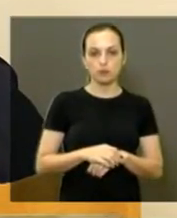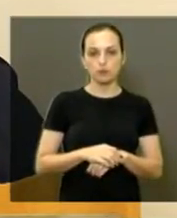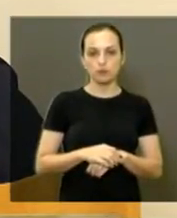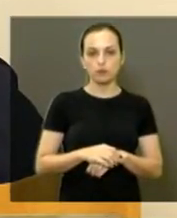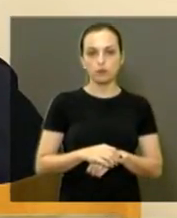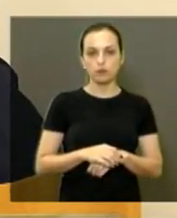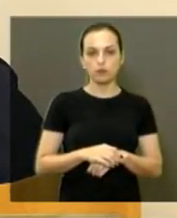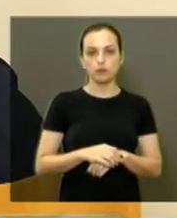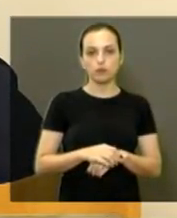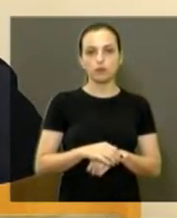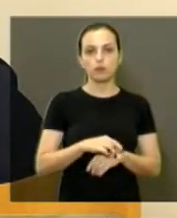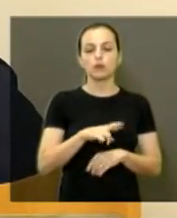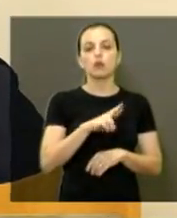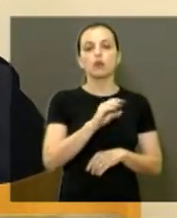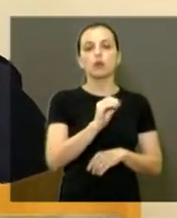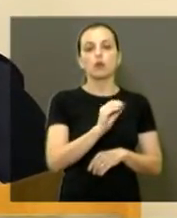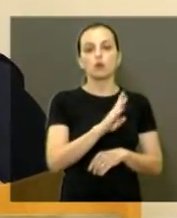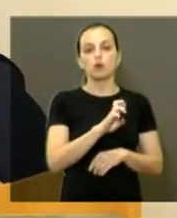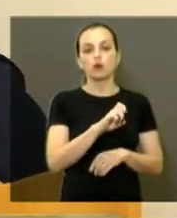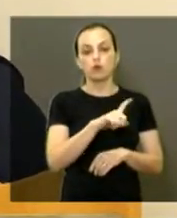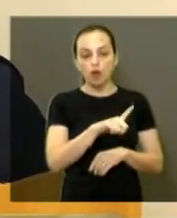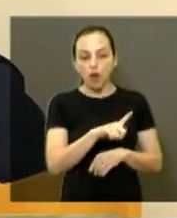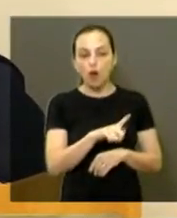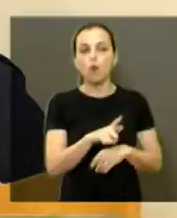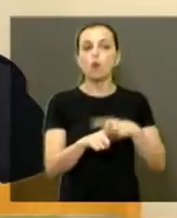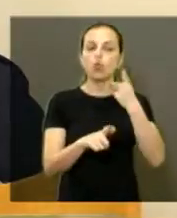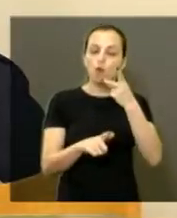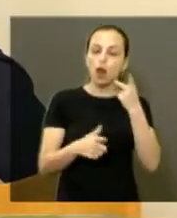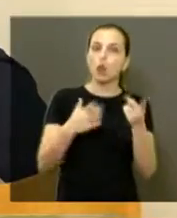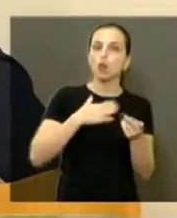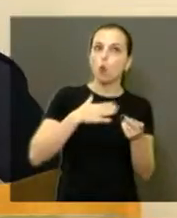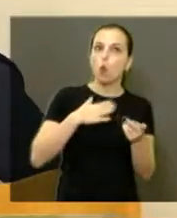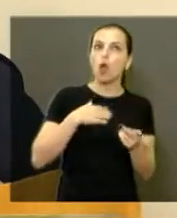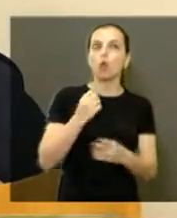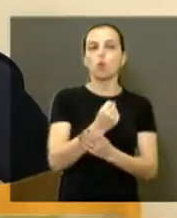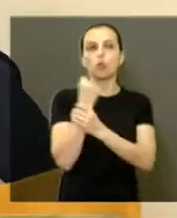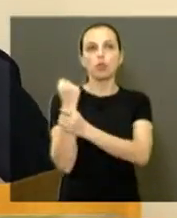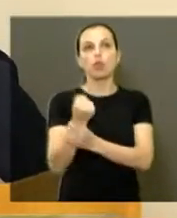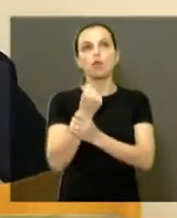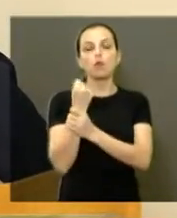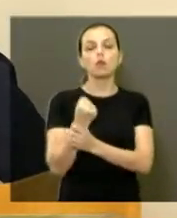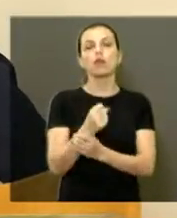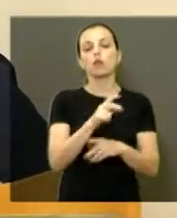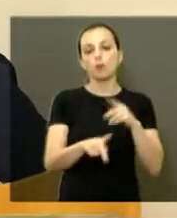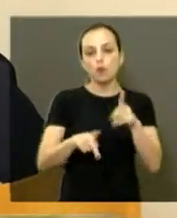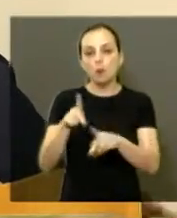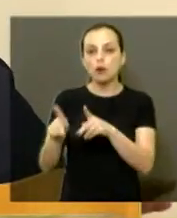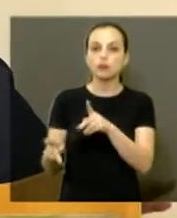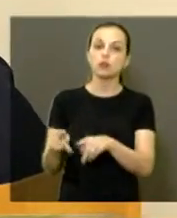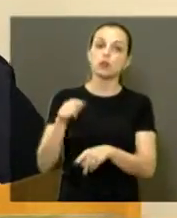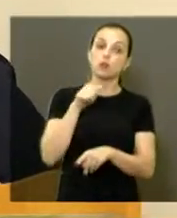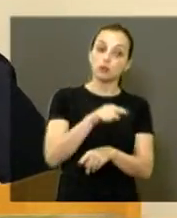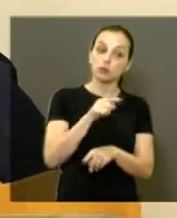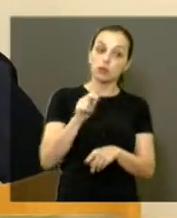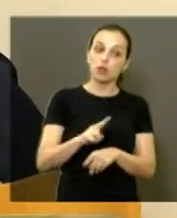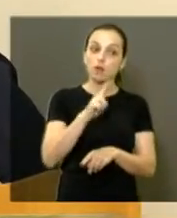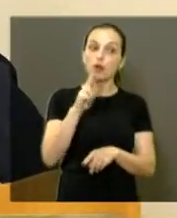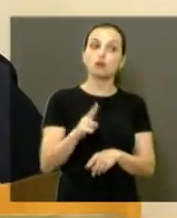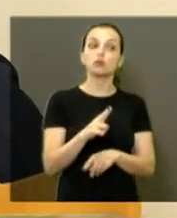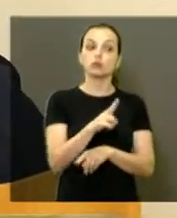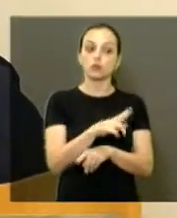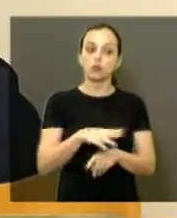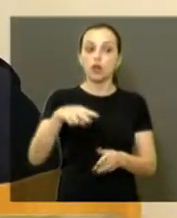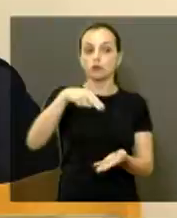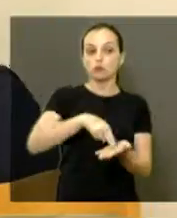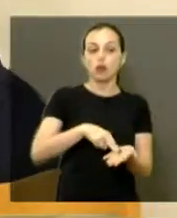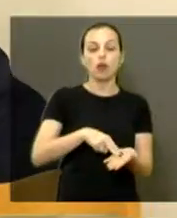Berval, eu estou falando, defendendo a população, se você está falando, defendendo a prefeitura, você vem aqui, usa o seu espaço. Não, se você vem aqui, usa o seu espaço.